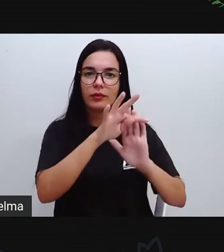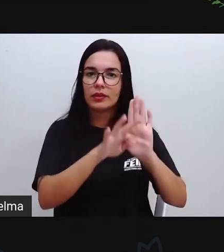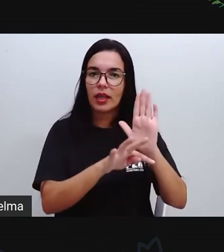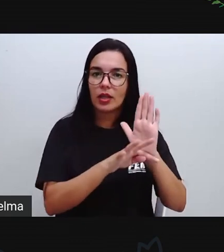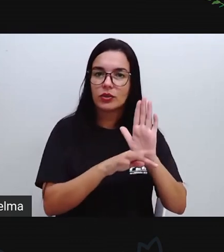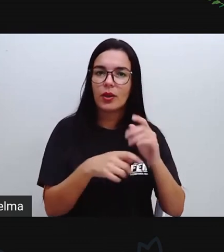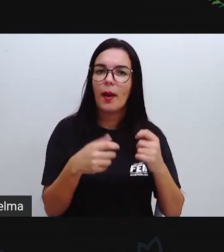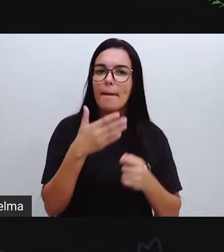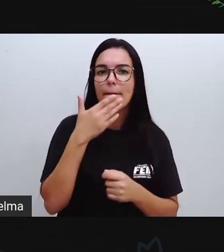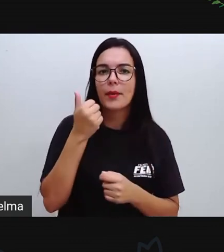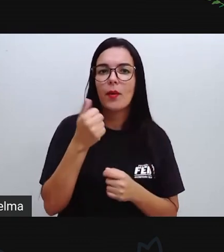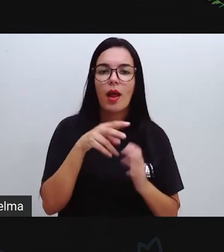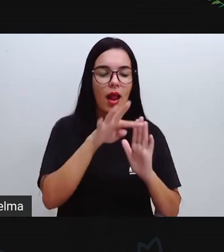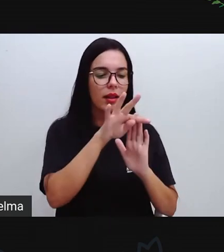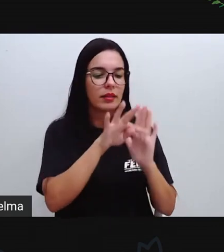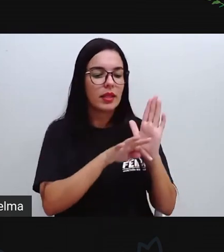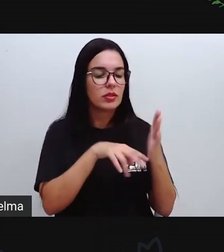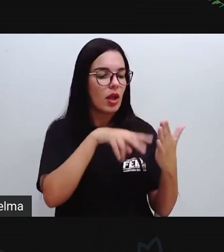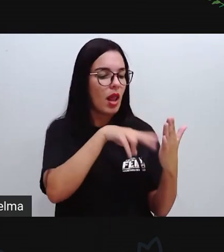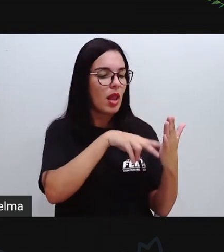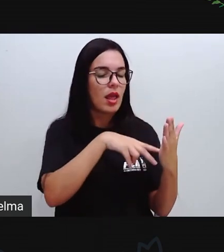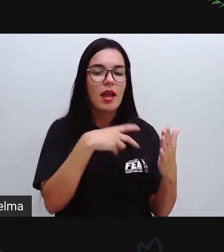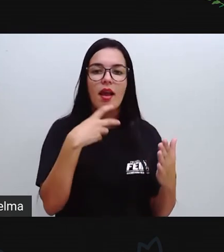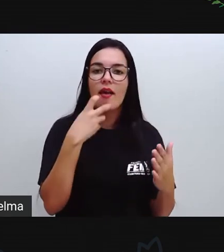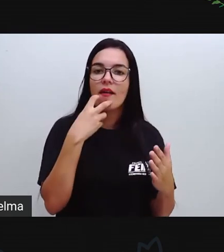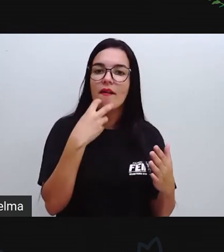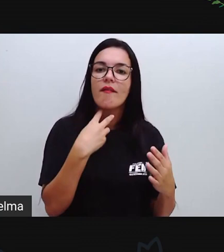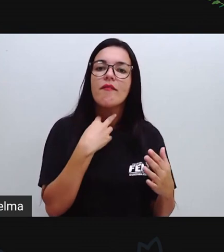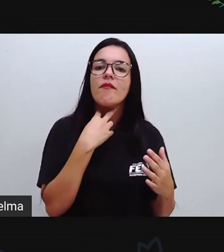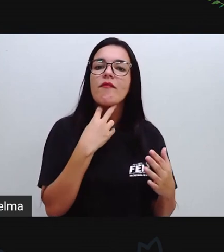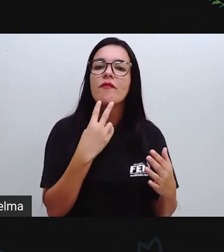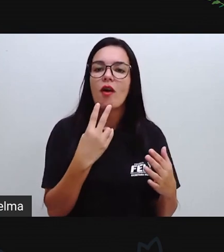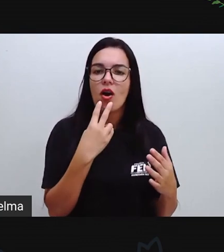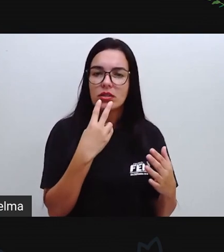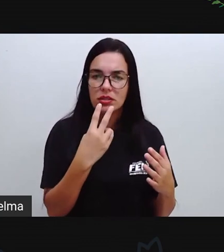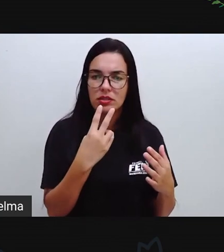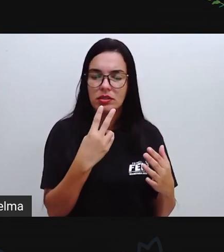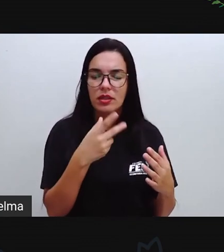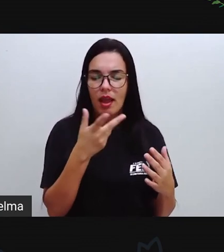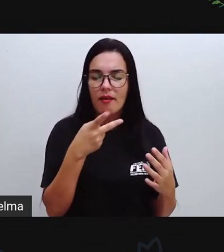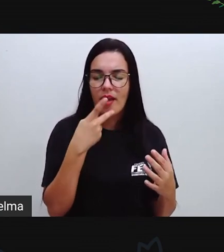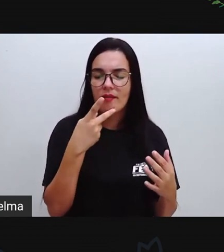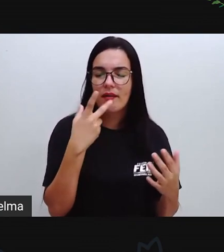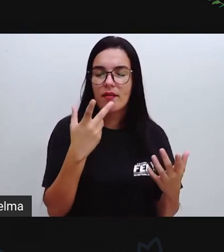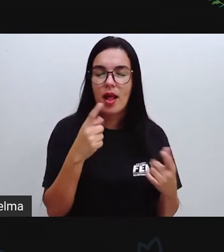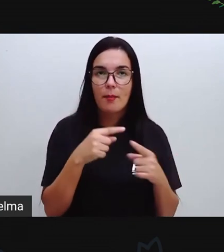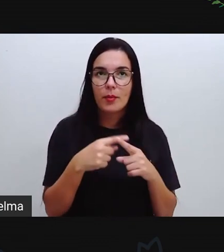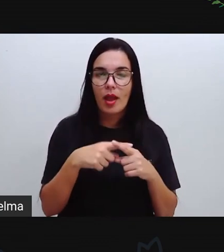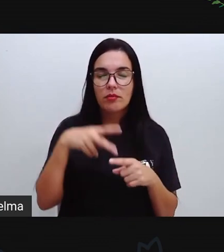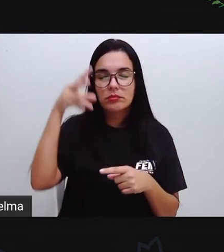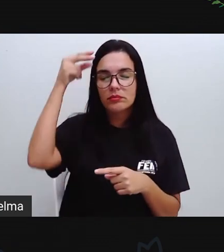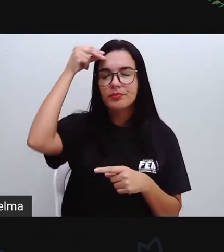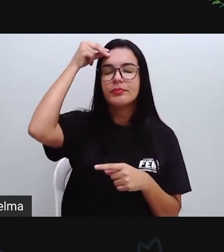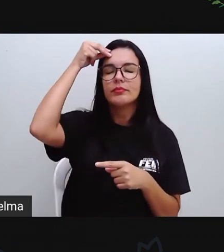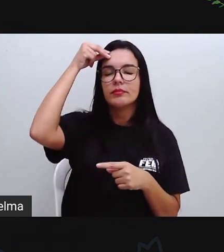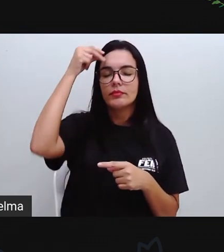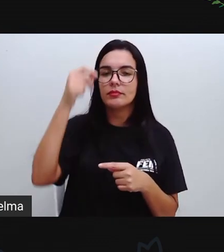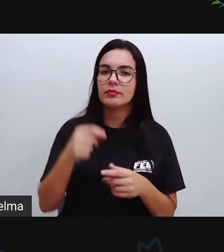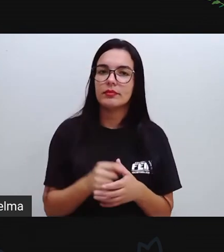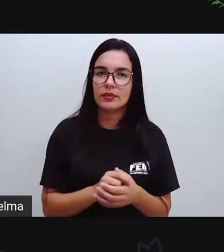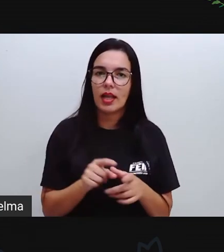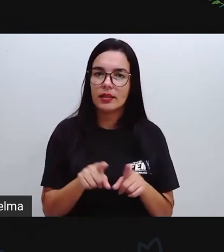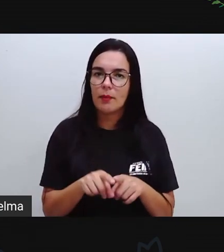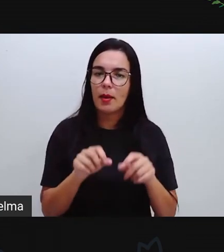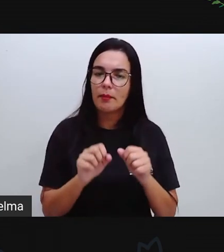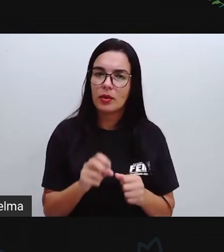pontuação, a própria escrita da palavra se está feita de forma correta ou não, né? E corrija quantas vezes forem